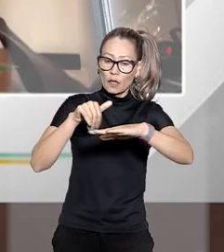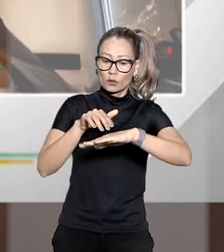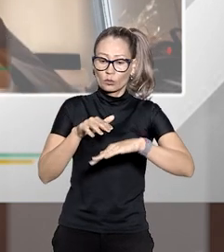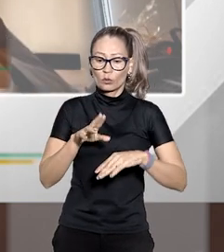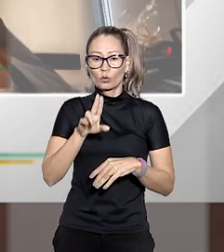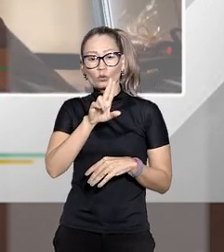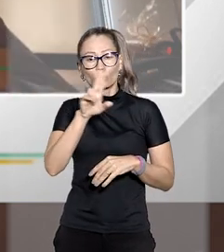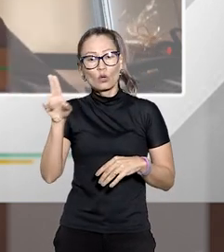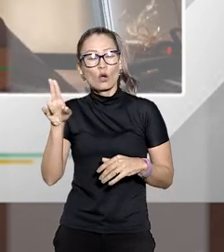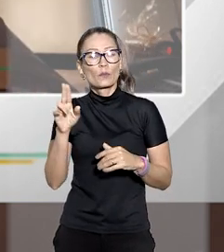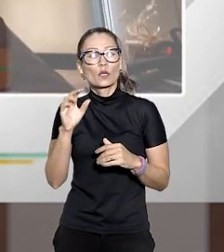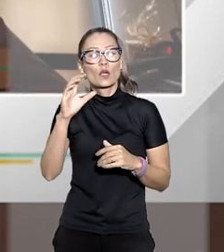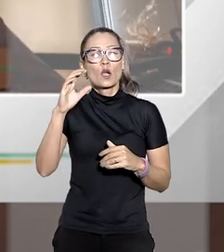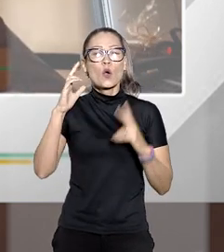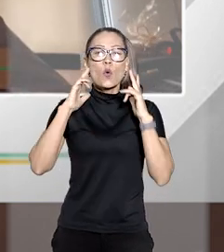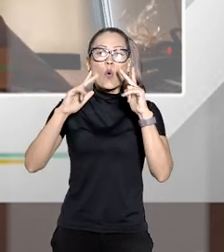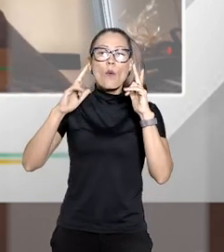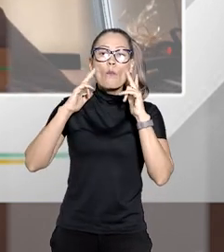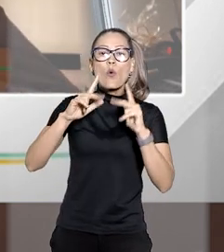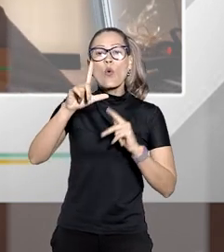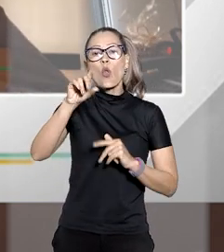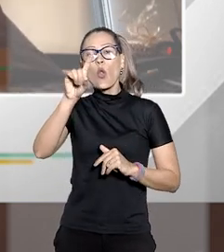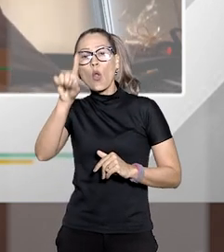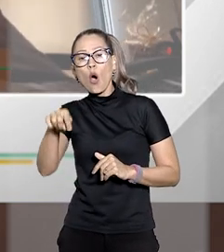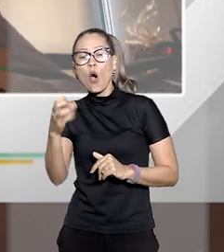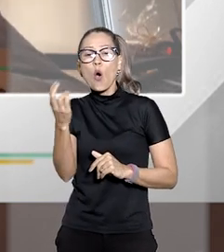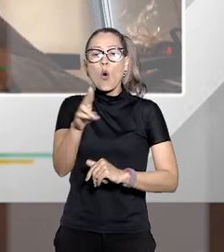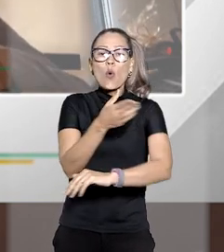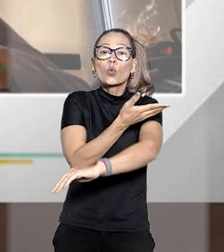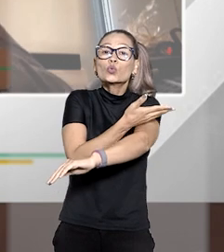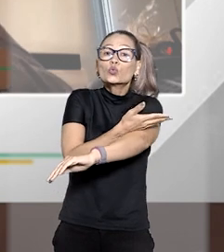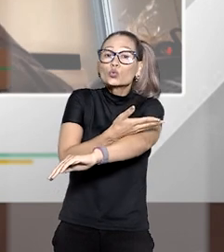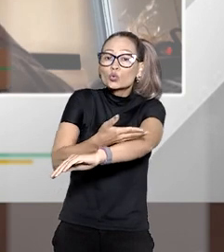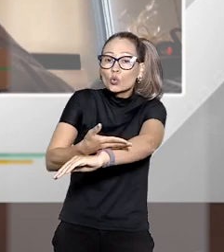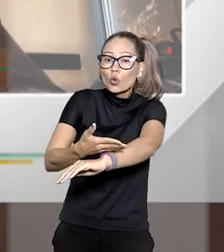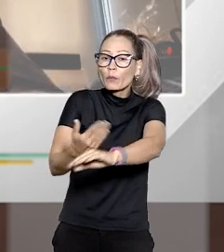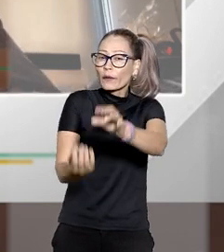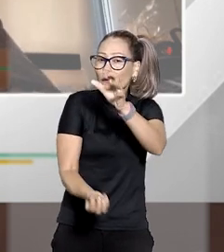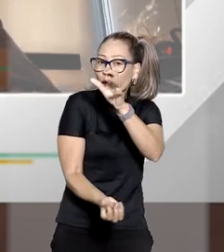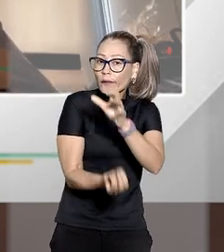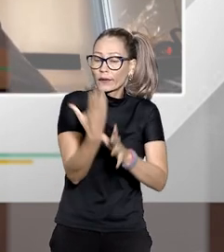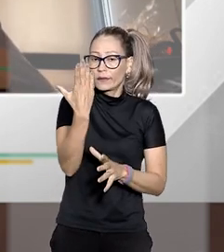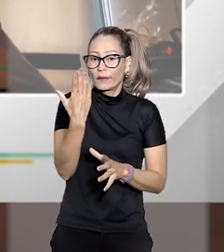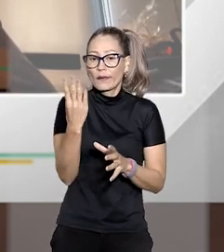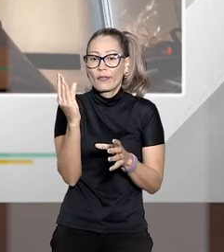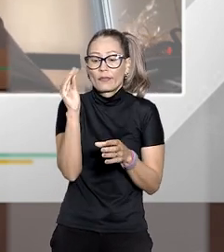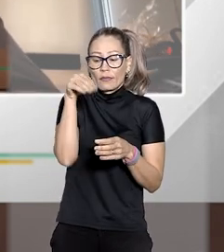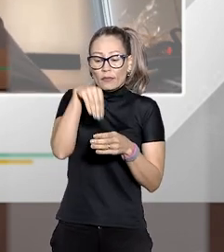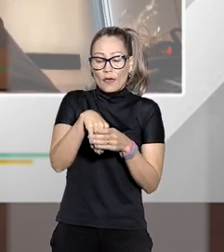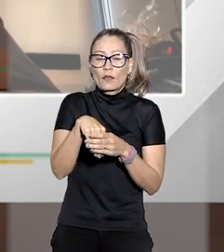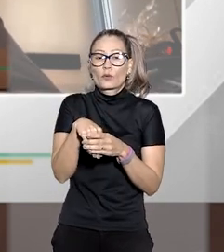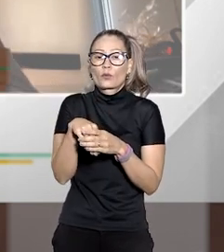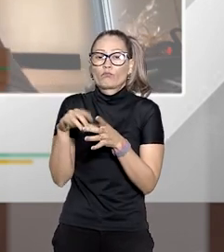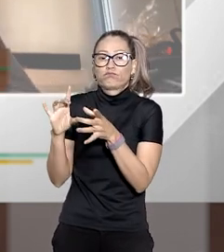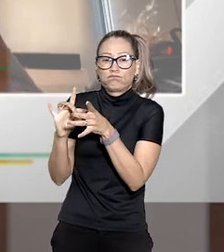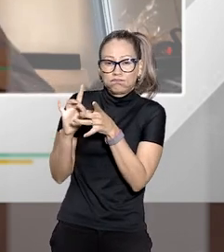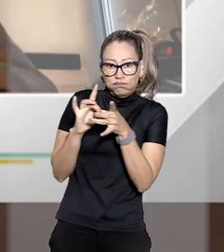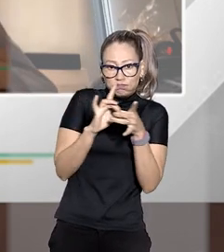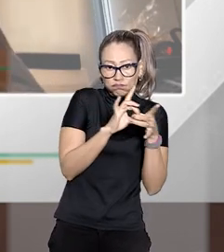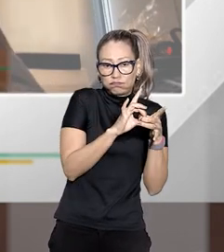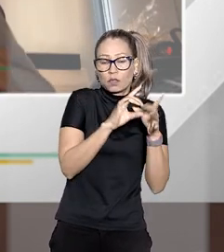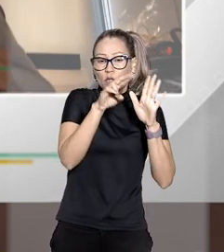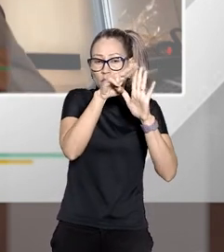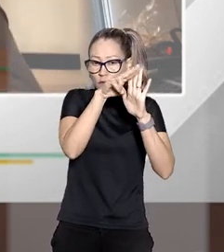ló o direito do costume em que se cria nos precedentes